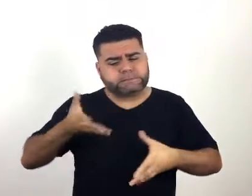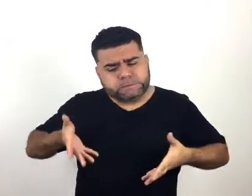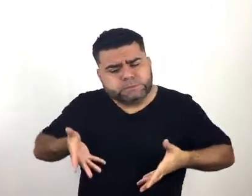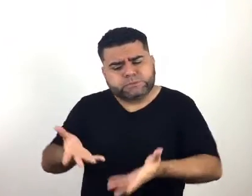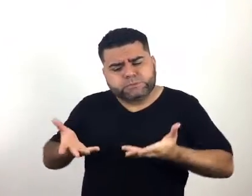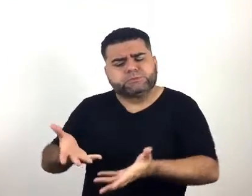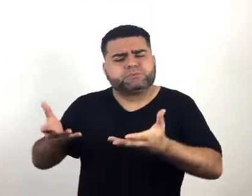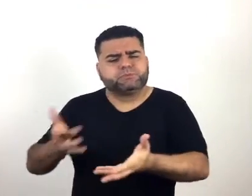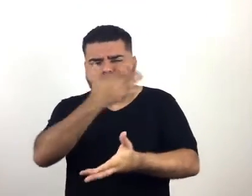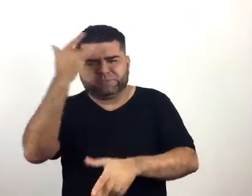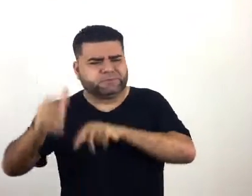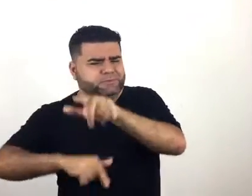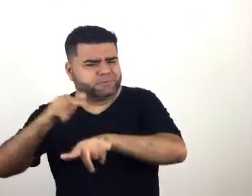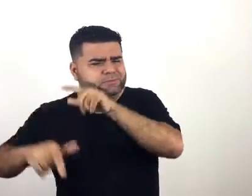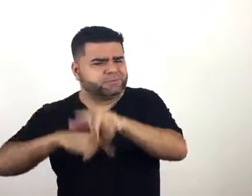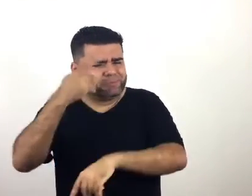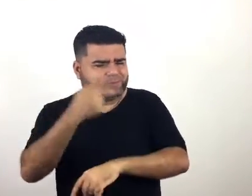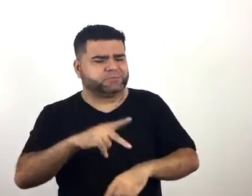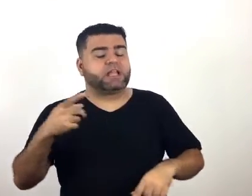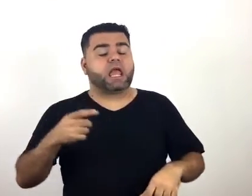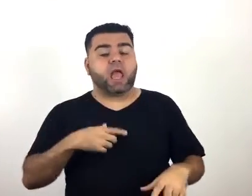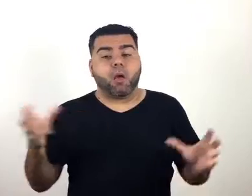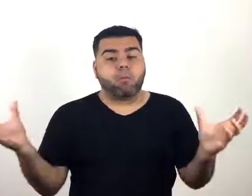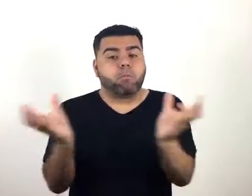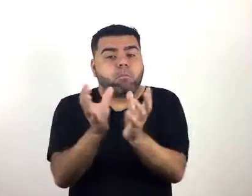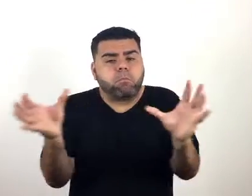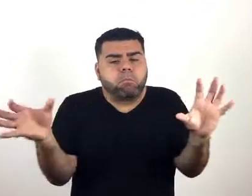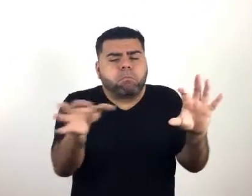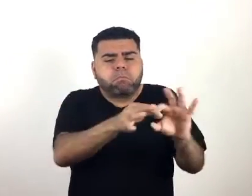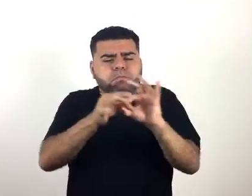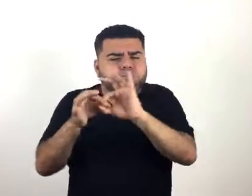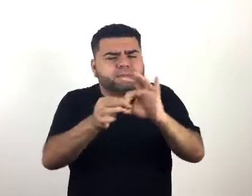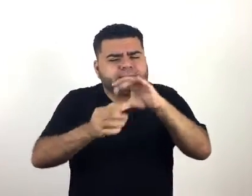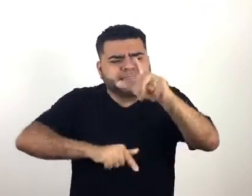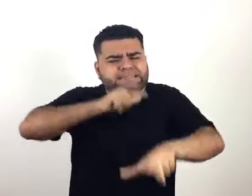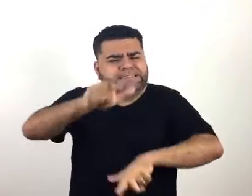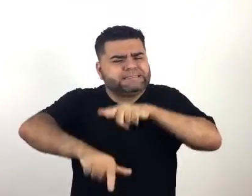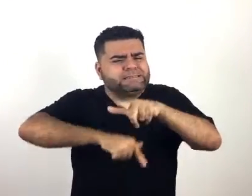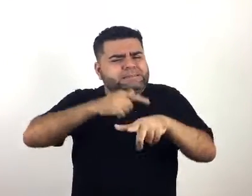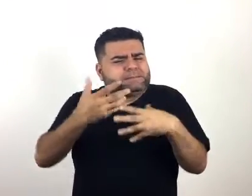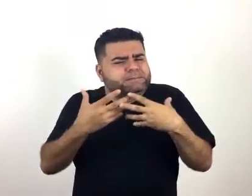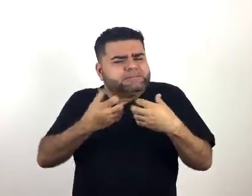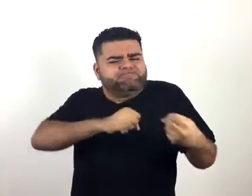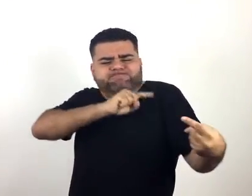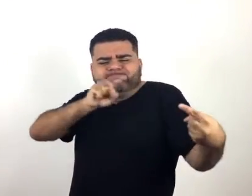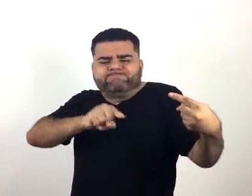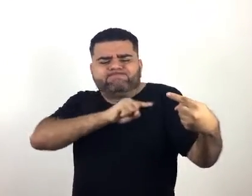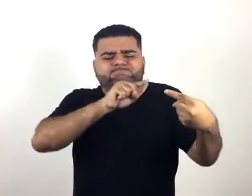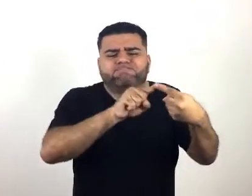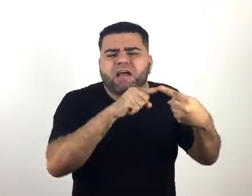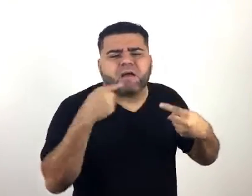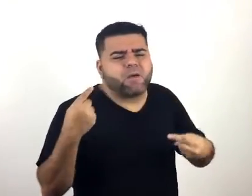motivação, maior sinergia para as suas equipes, que todos trabalhem engajados em prol de um objetivo